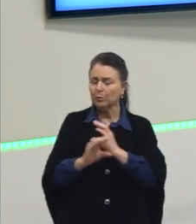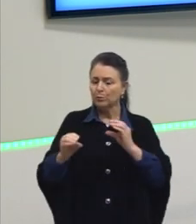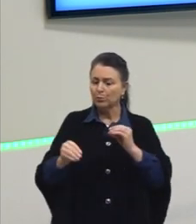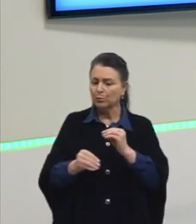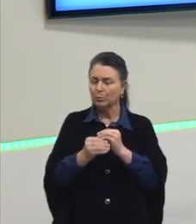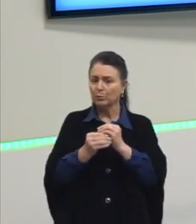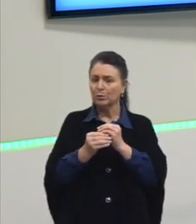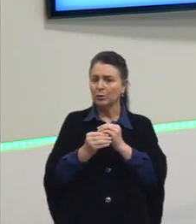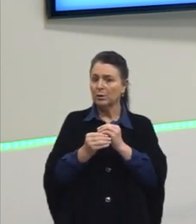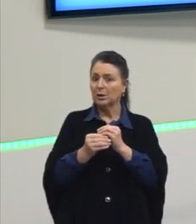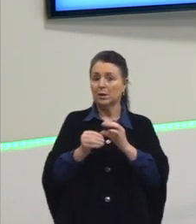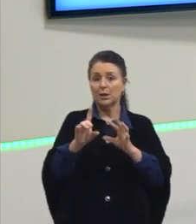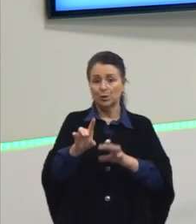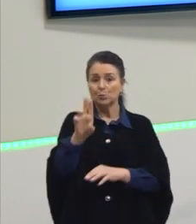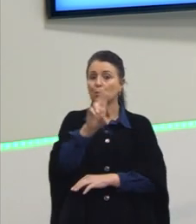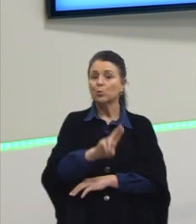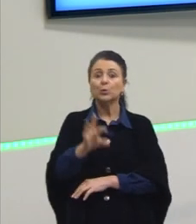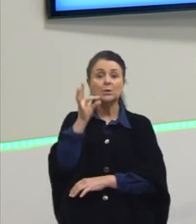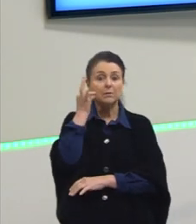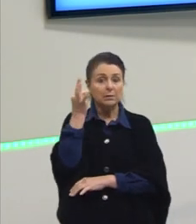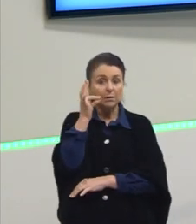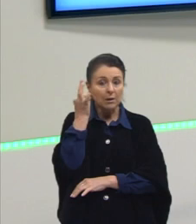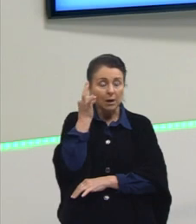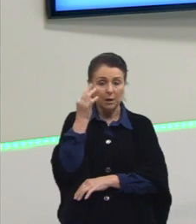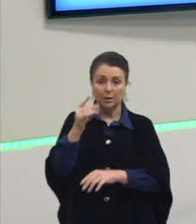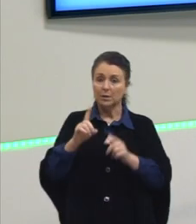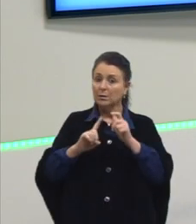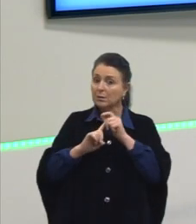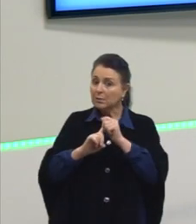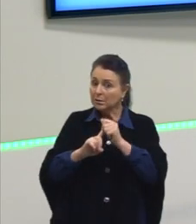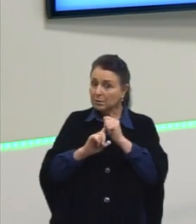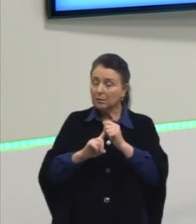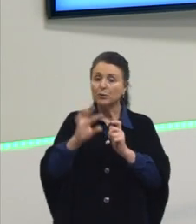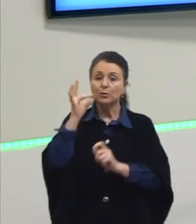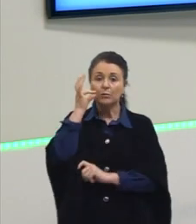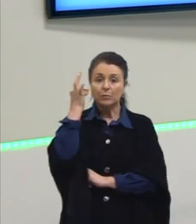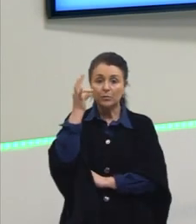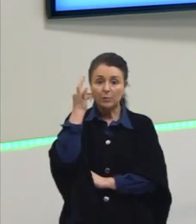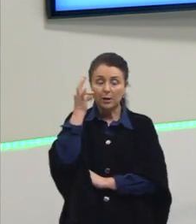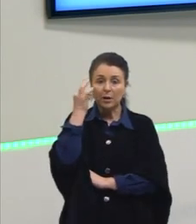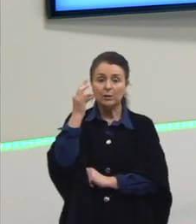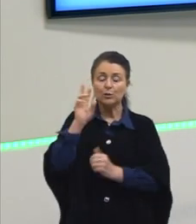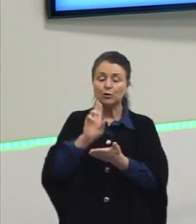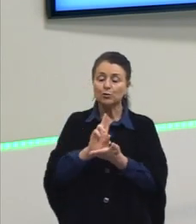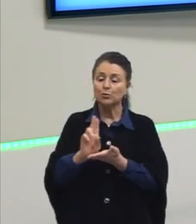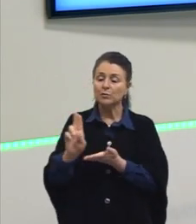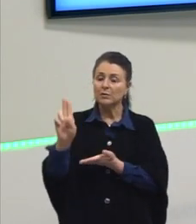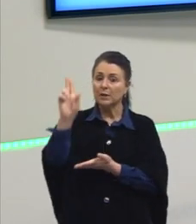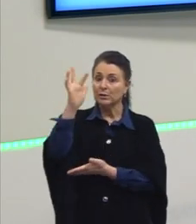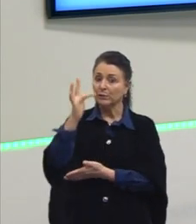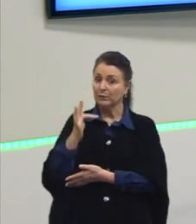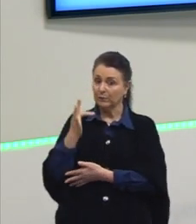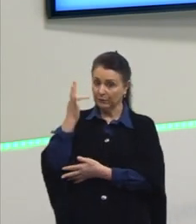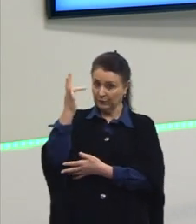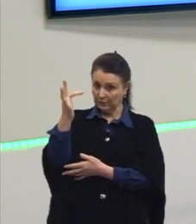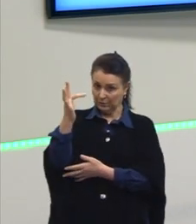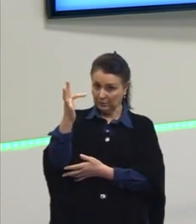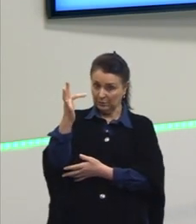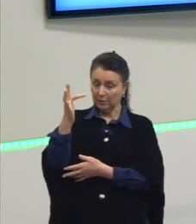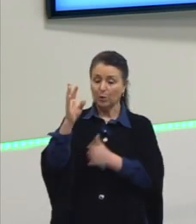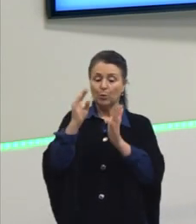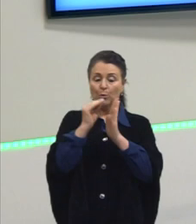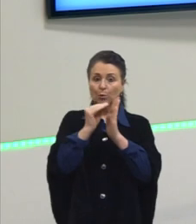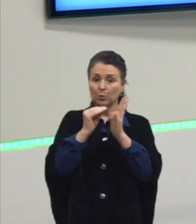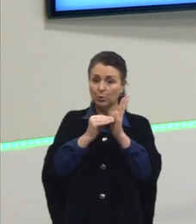muito comum em provas de vestibulares e principalmente prova de vestibulares de universidades federais. Esse conteúdo